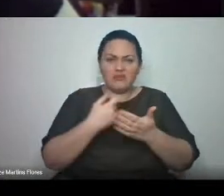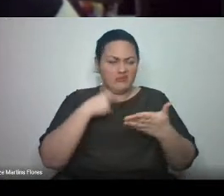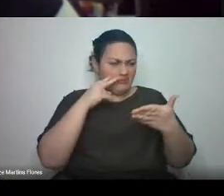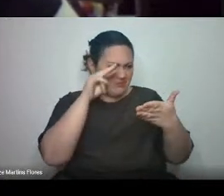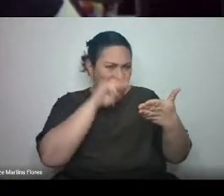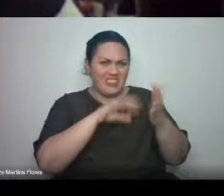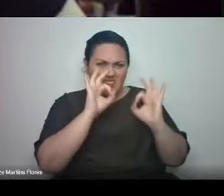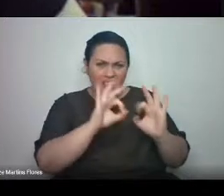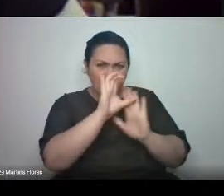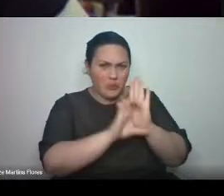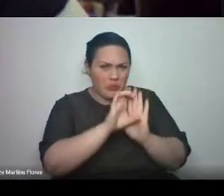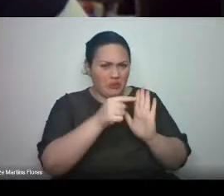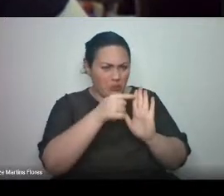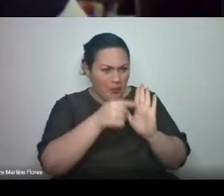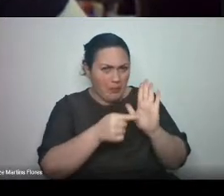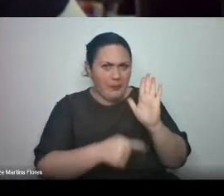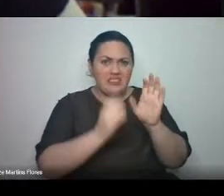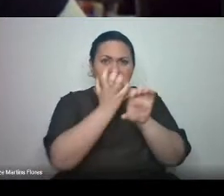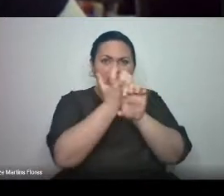matriz curricular.